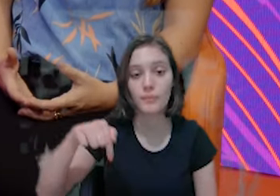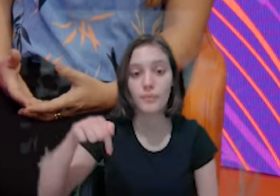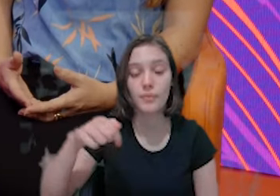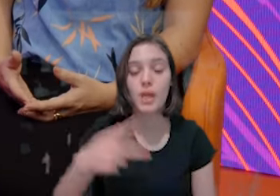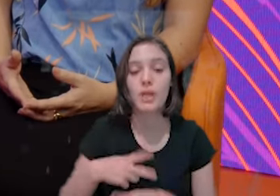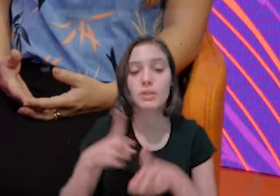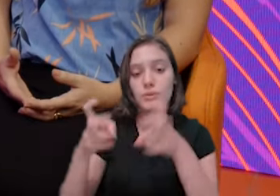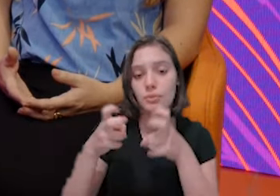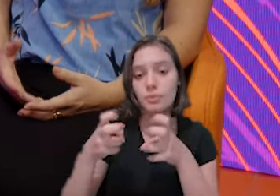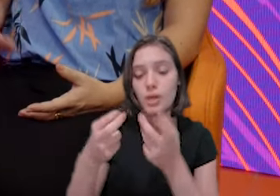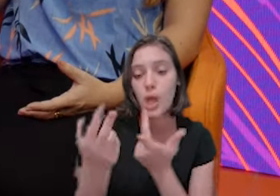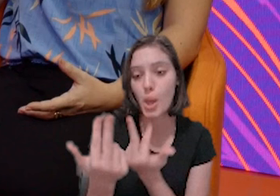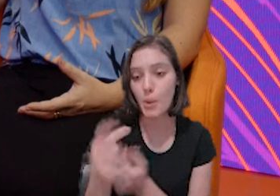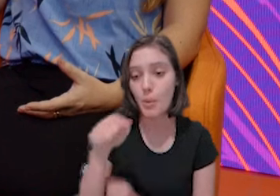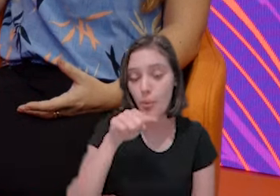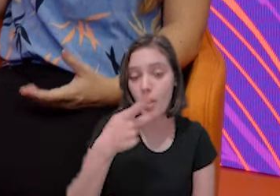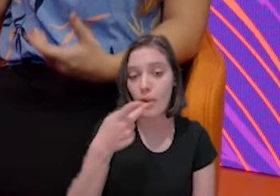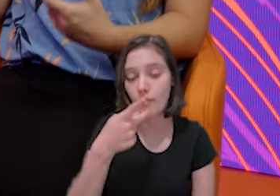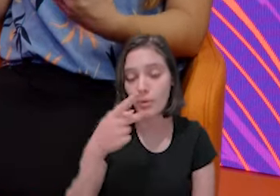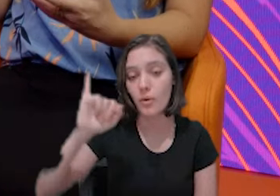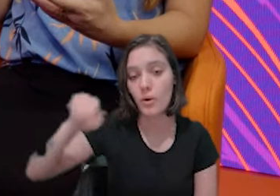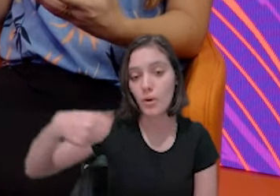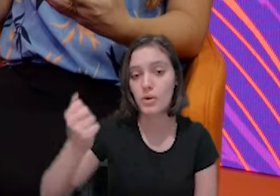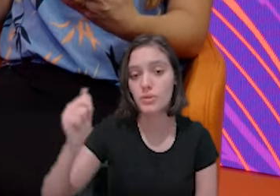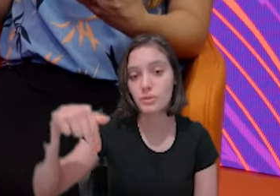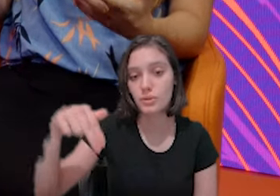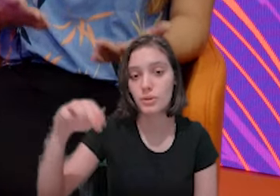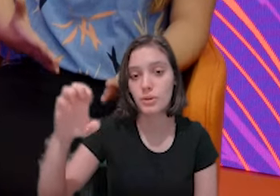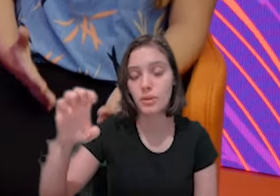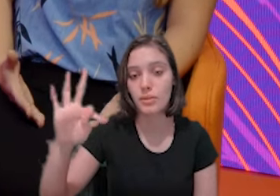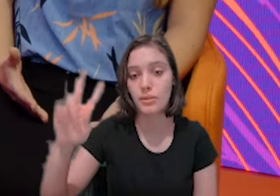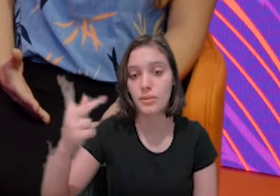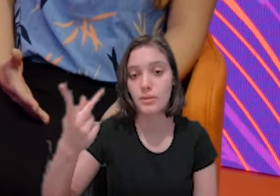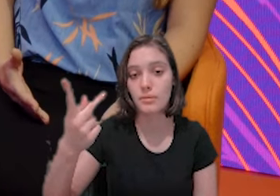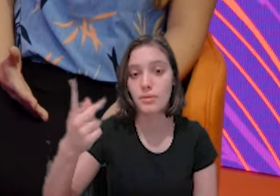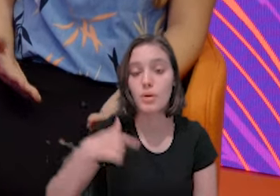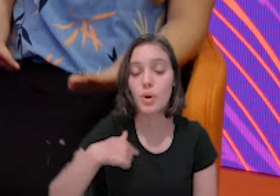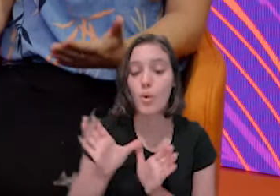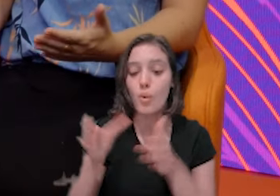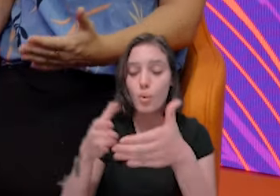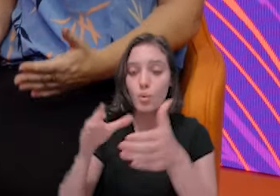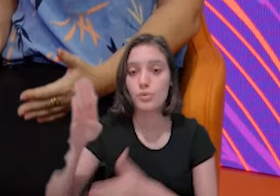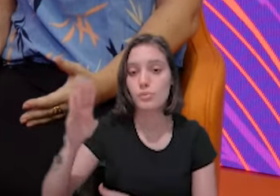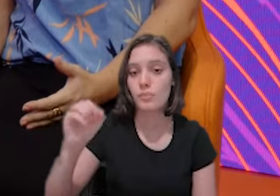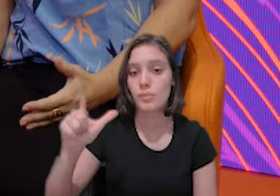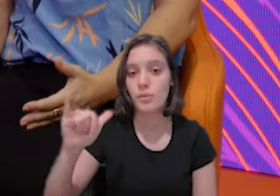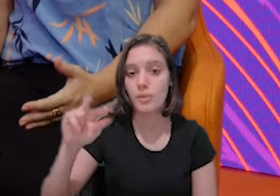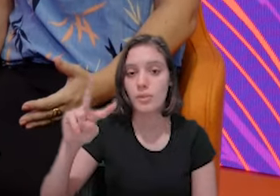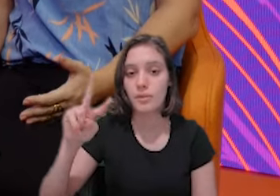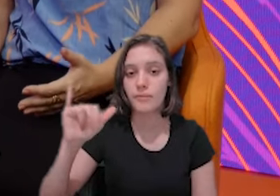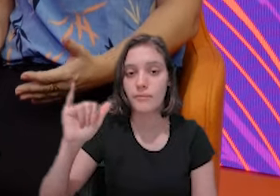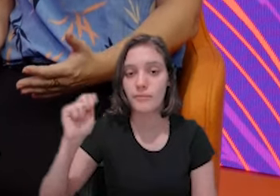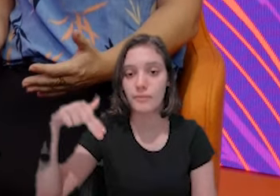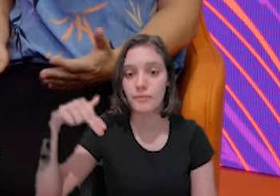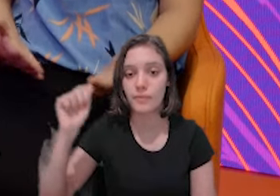bolivianos era muito curioso. Muitas mulheres não iam para o curso. Só iam os maridos. Mas, na verdade,